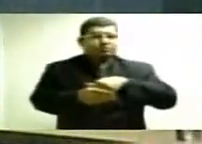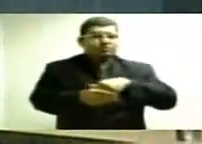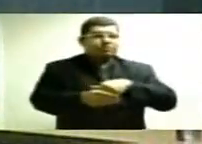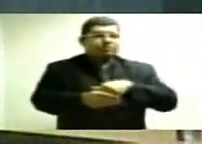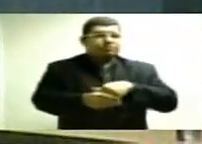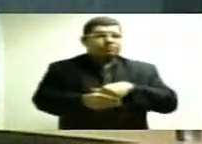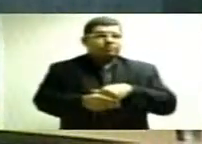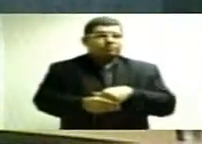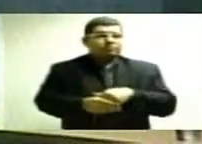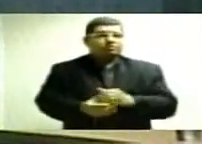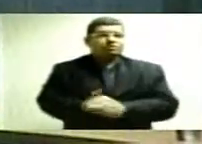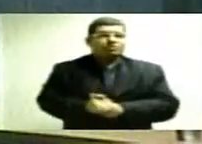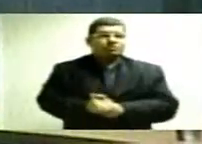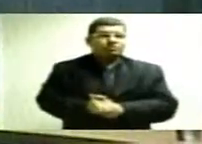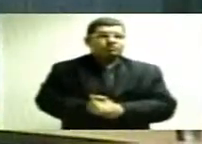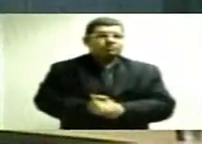sessão,